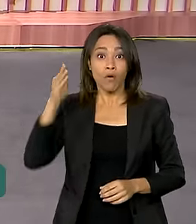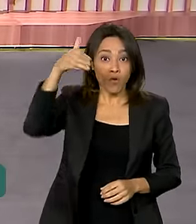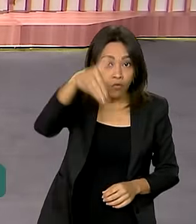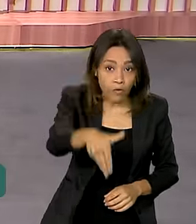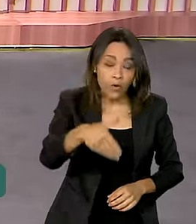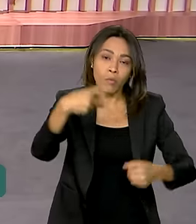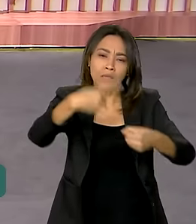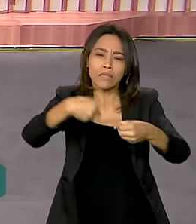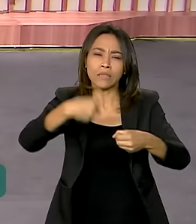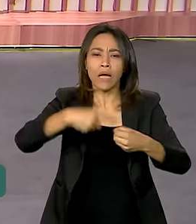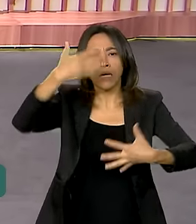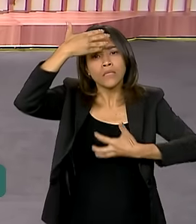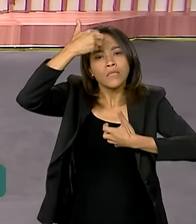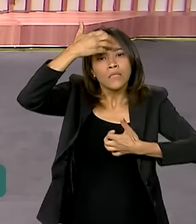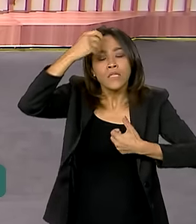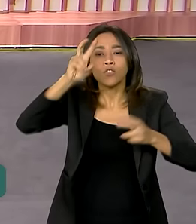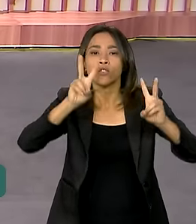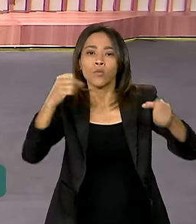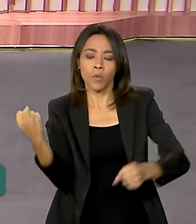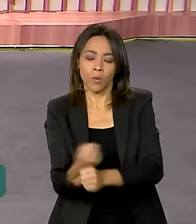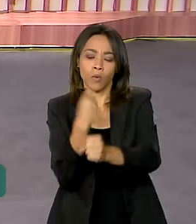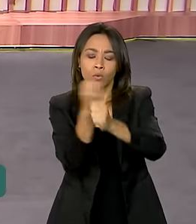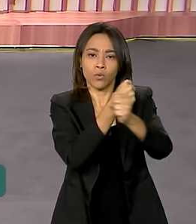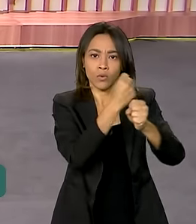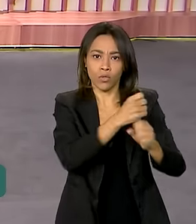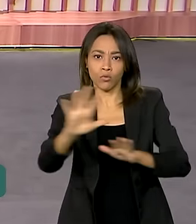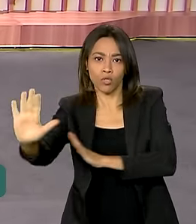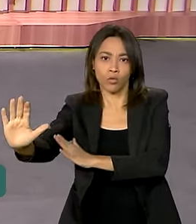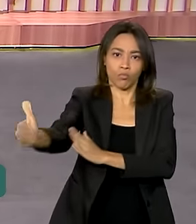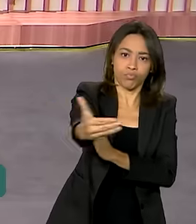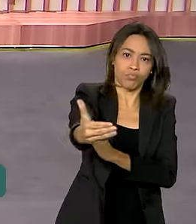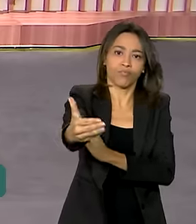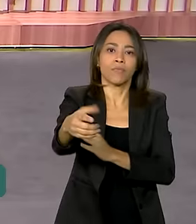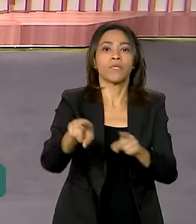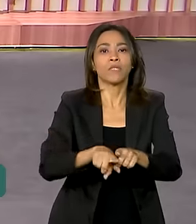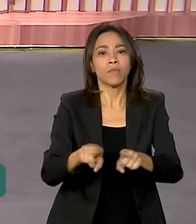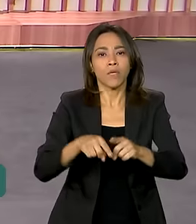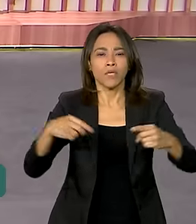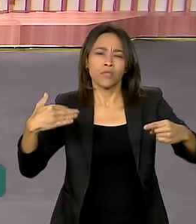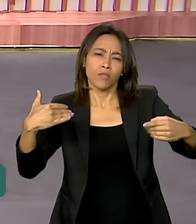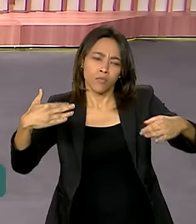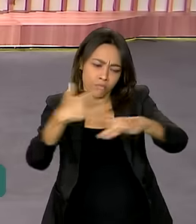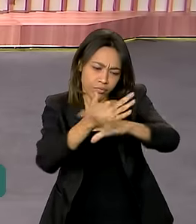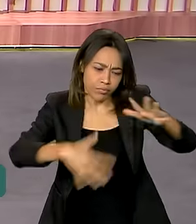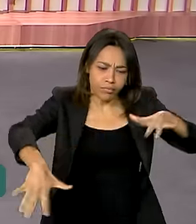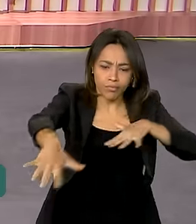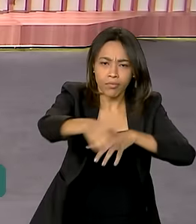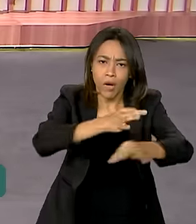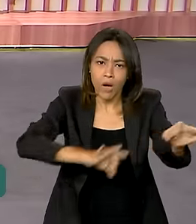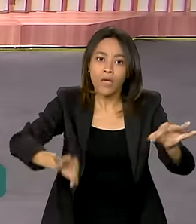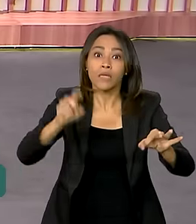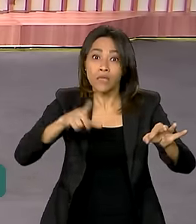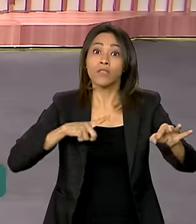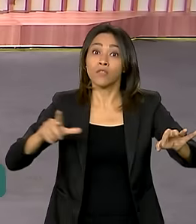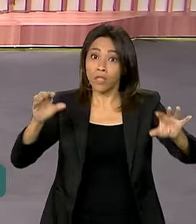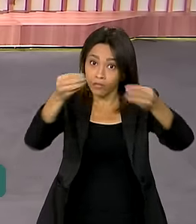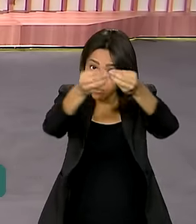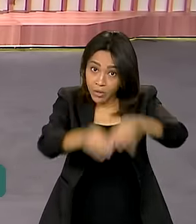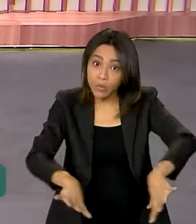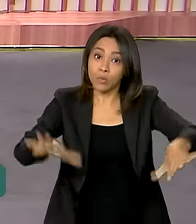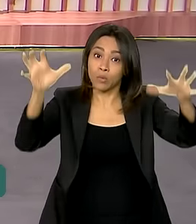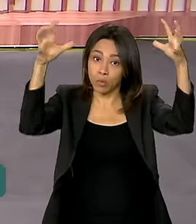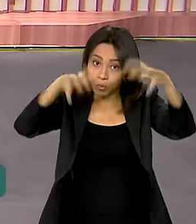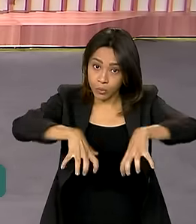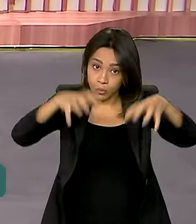obras de contenção e reurbanização na cidade, que também sofreu coenchentes. Essa será a maior ação de